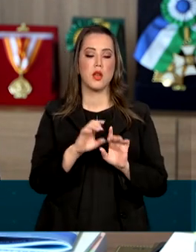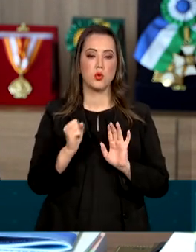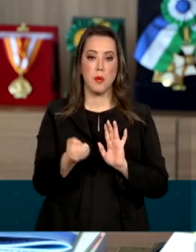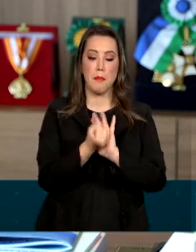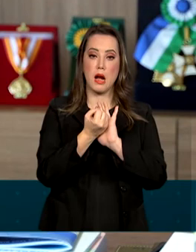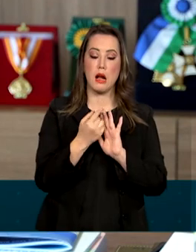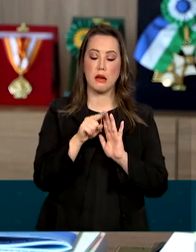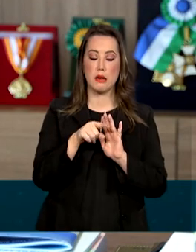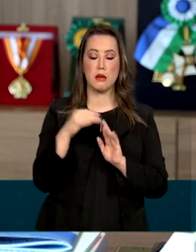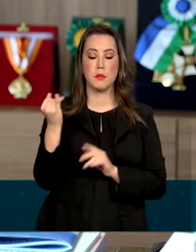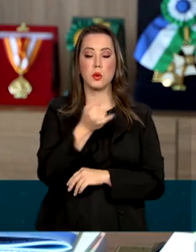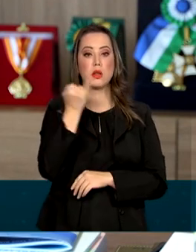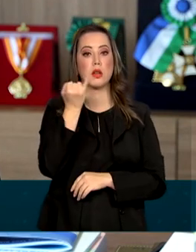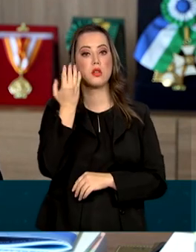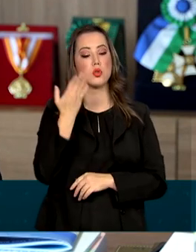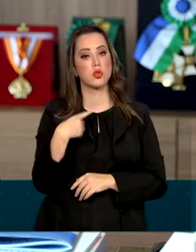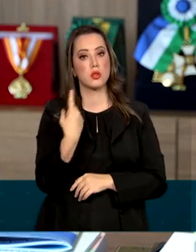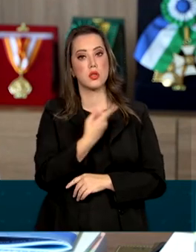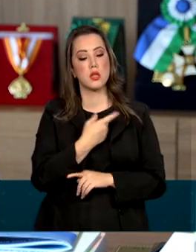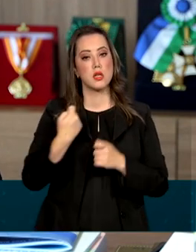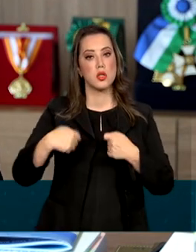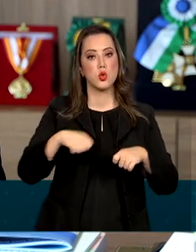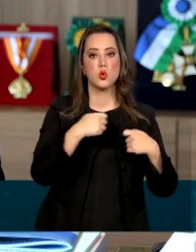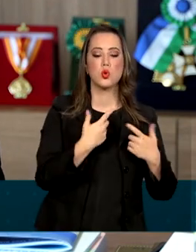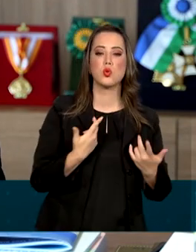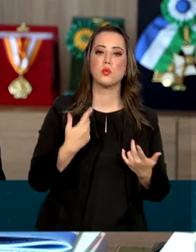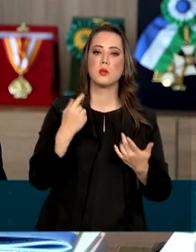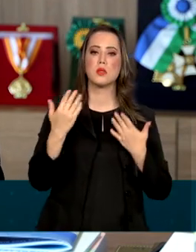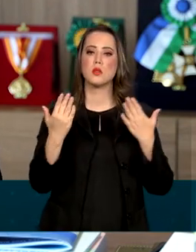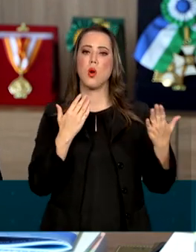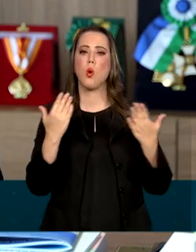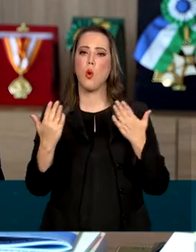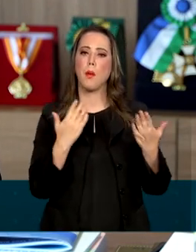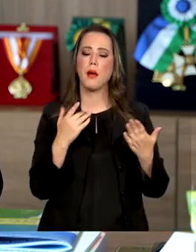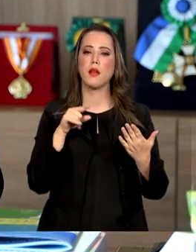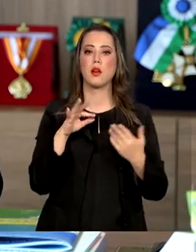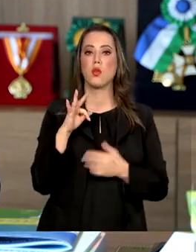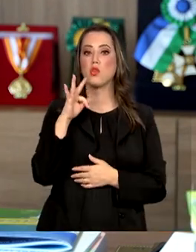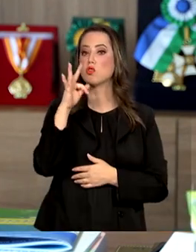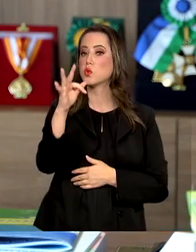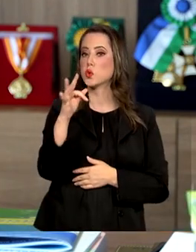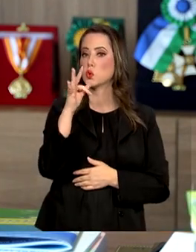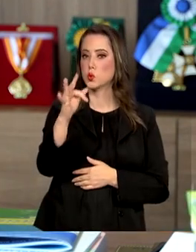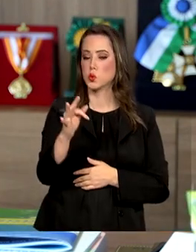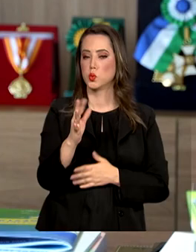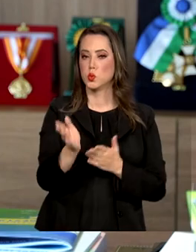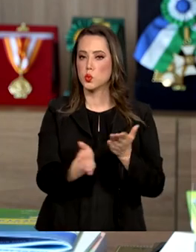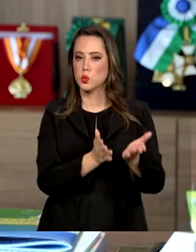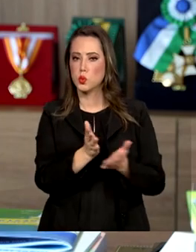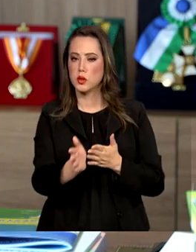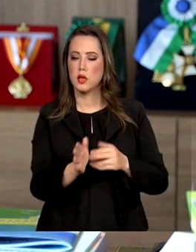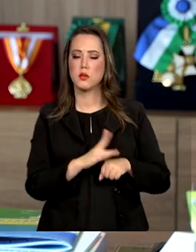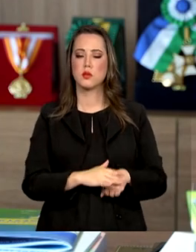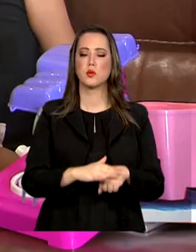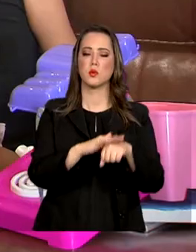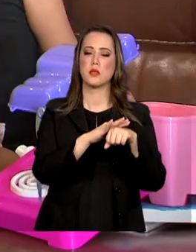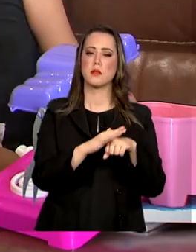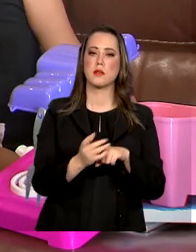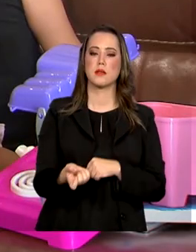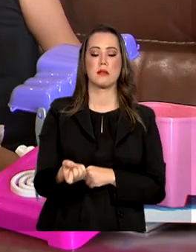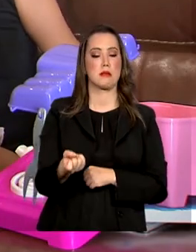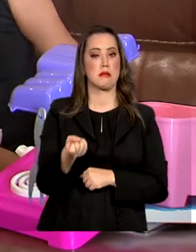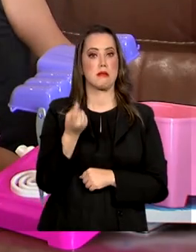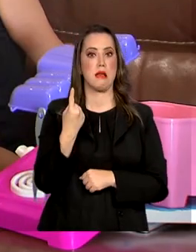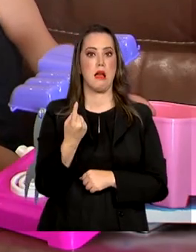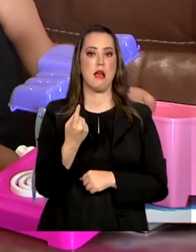bem sólida e que deve balizar o futuro do tratamento às doenças raras do Brasil. Vai